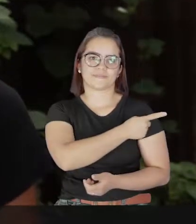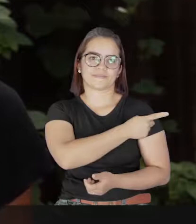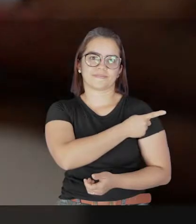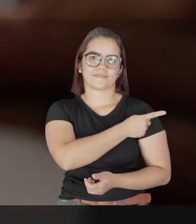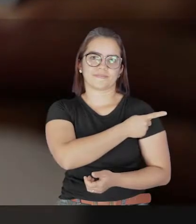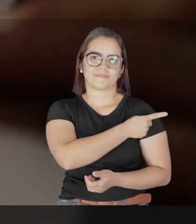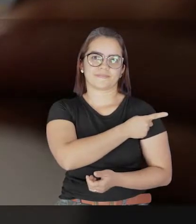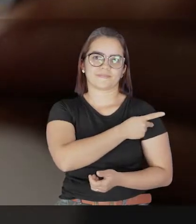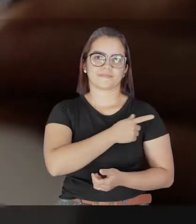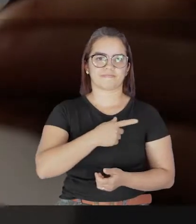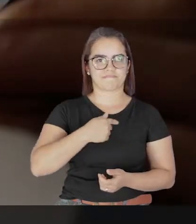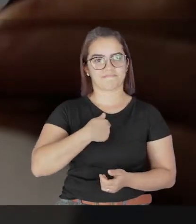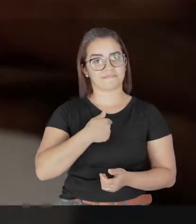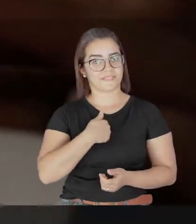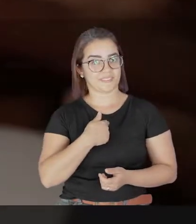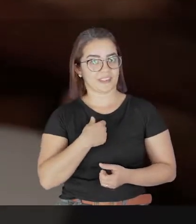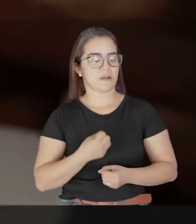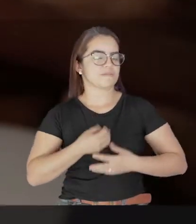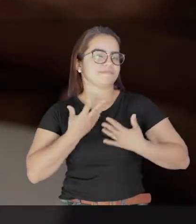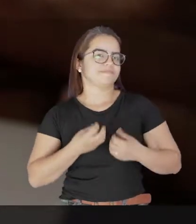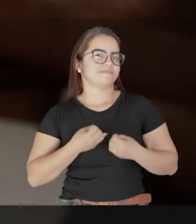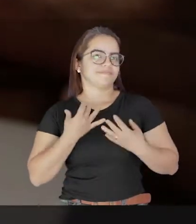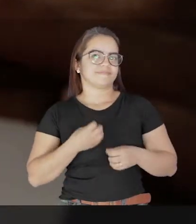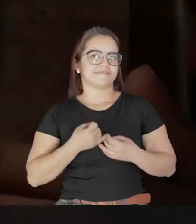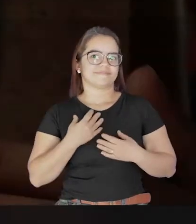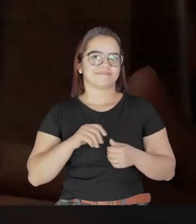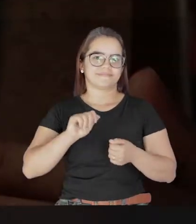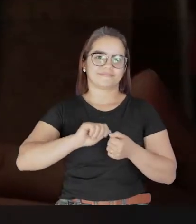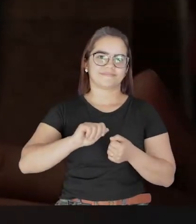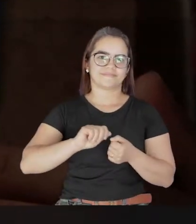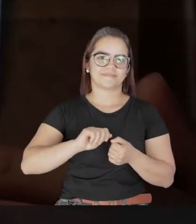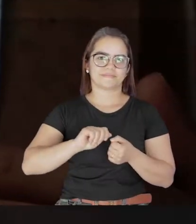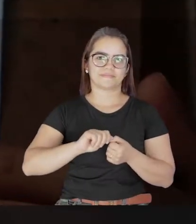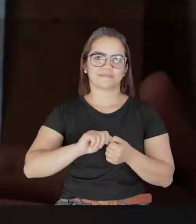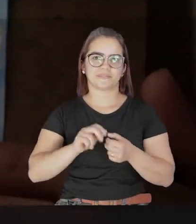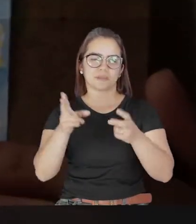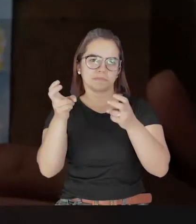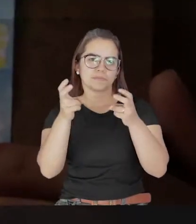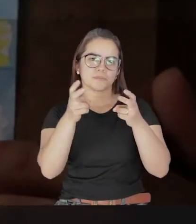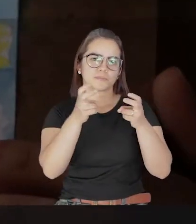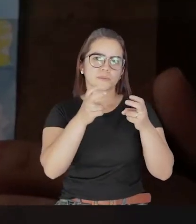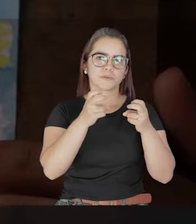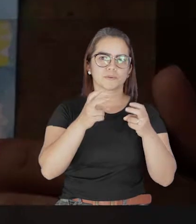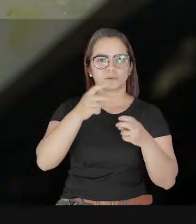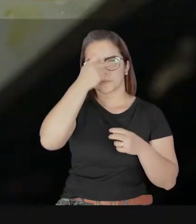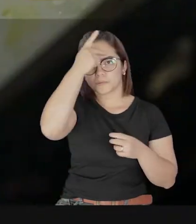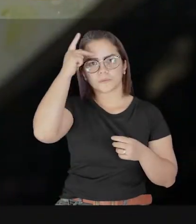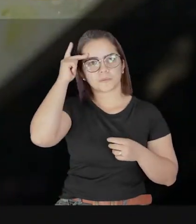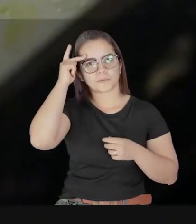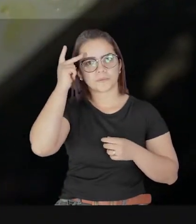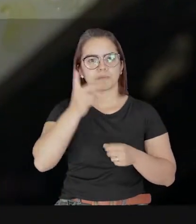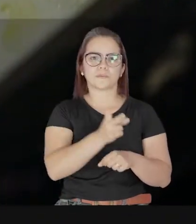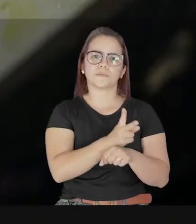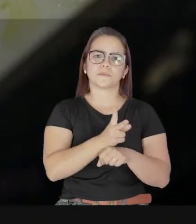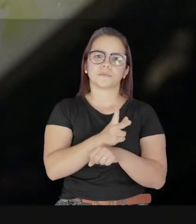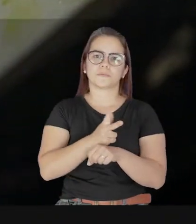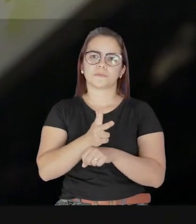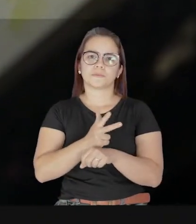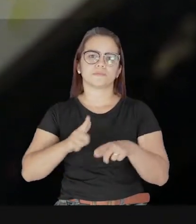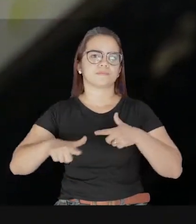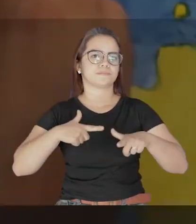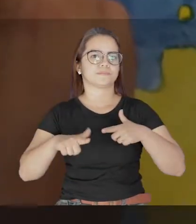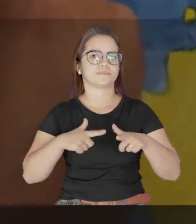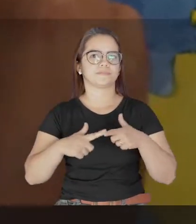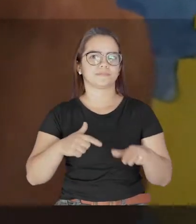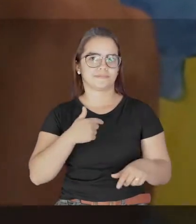privilegiada por fazer o que eu faço. Eu vejo tantas pessoas que ficam à procura de empregos e coisas assim. E eu posso